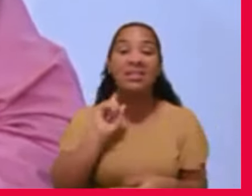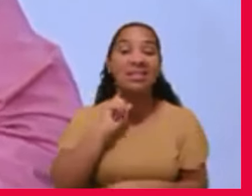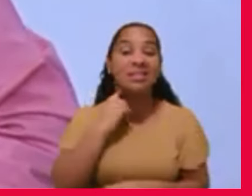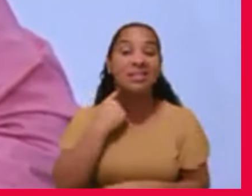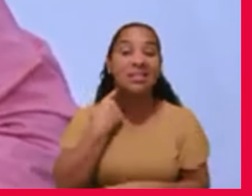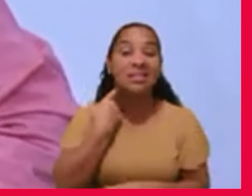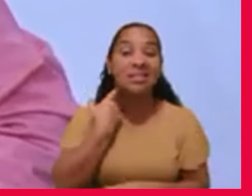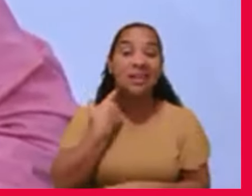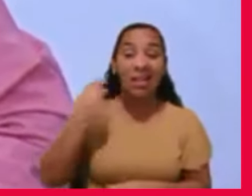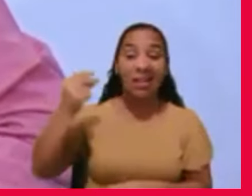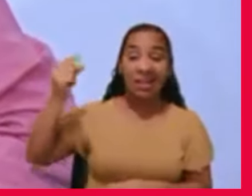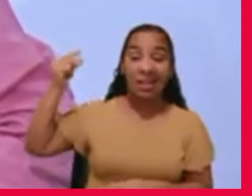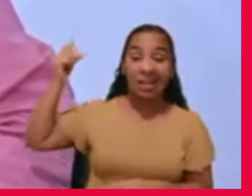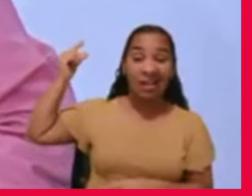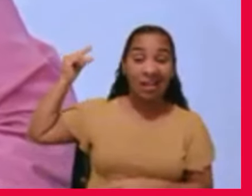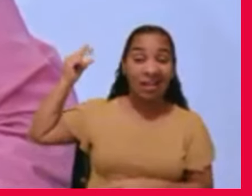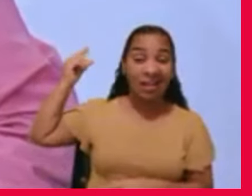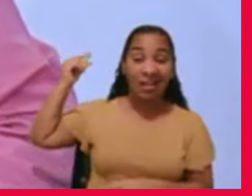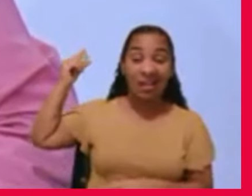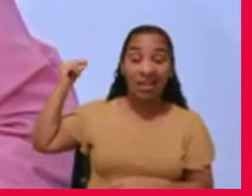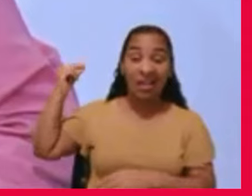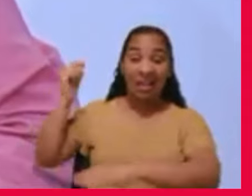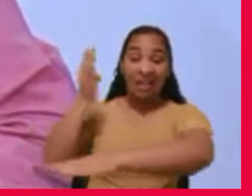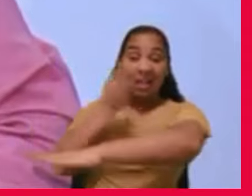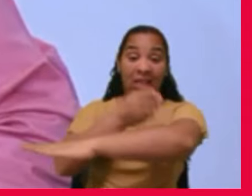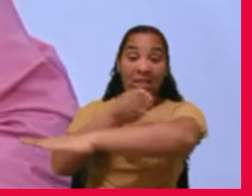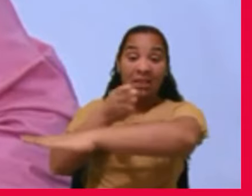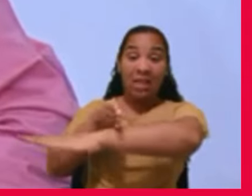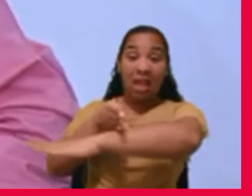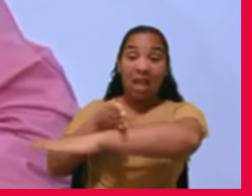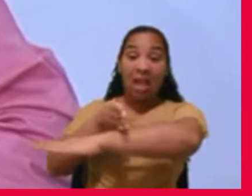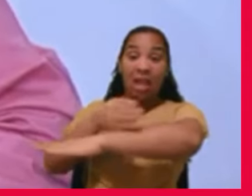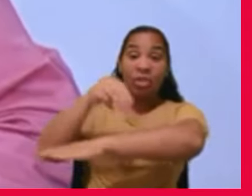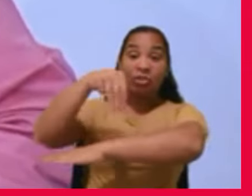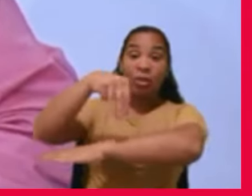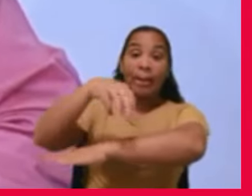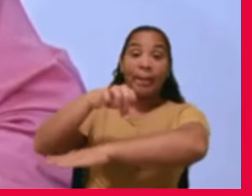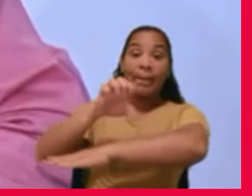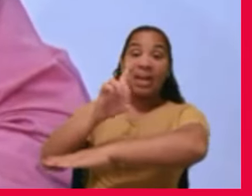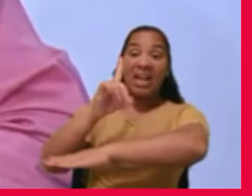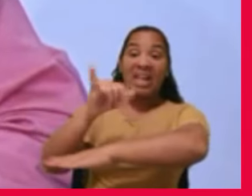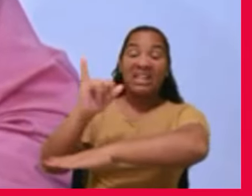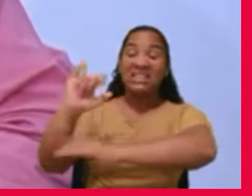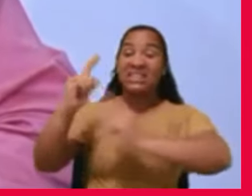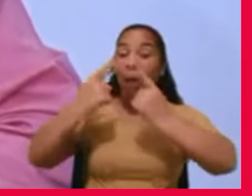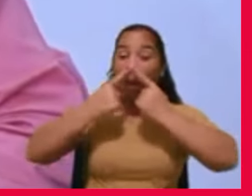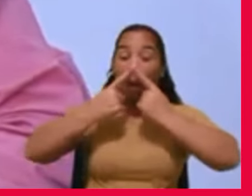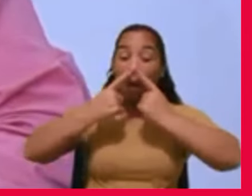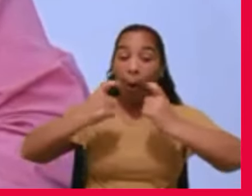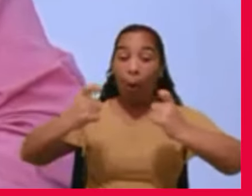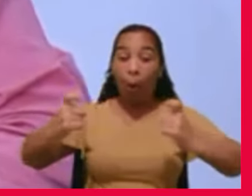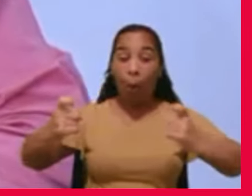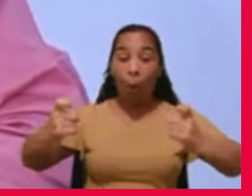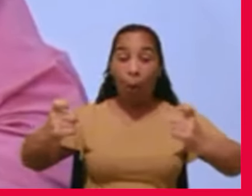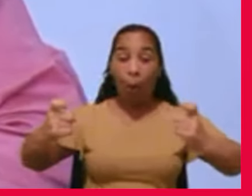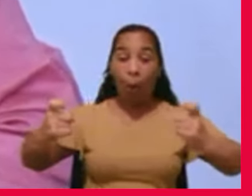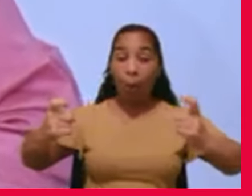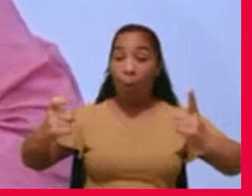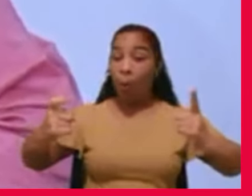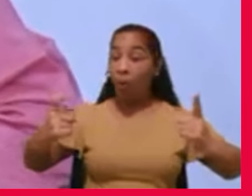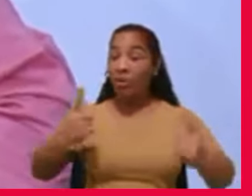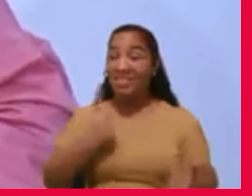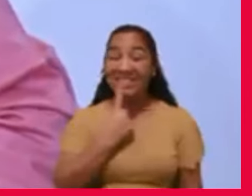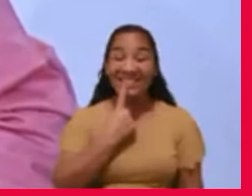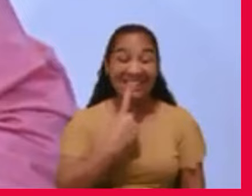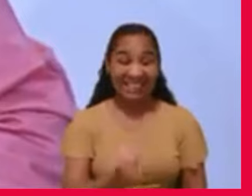era tão chocante que os odores negativos, que a podridão, a